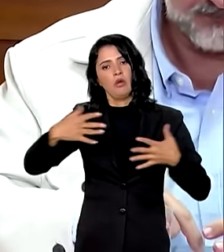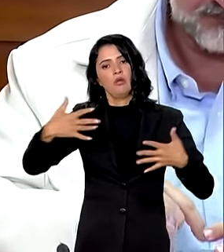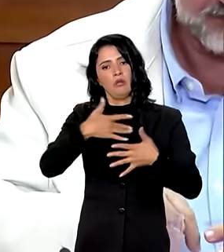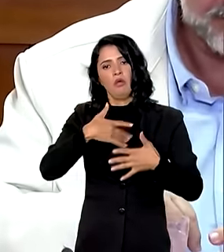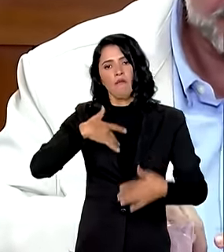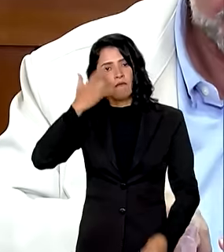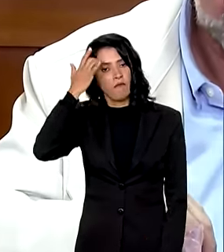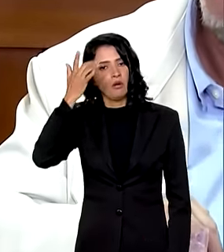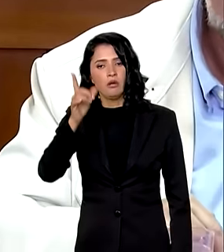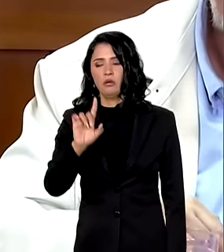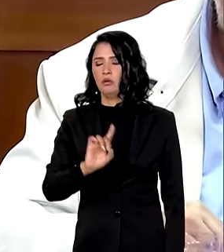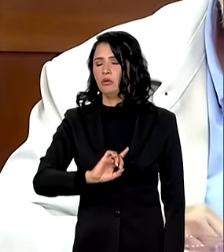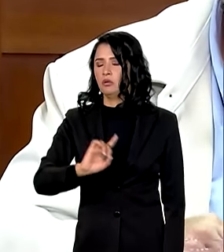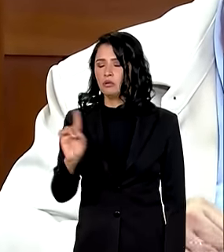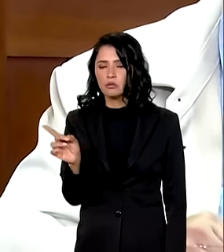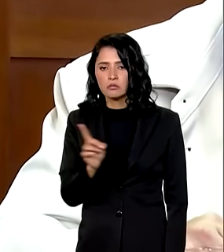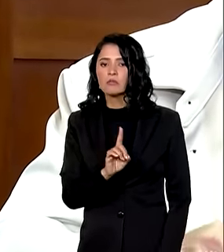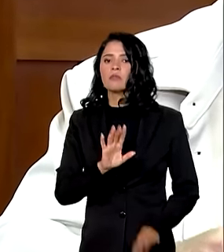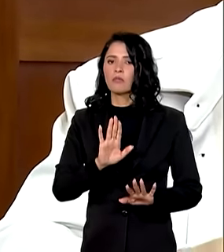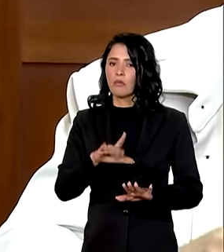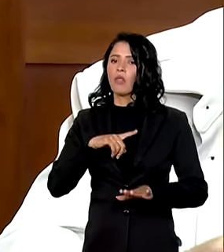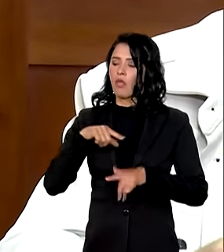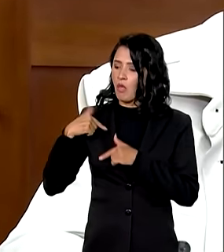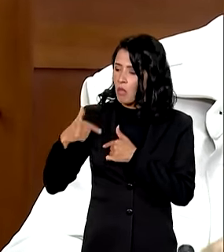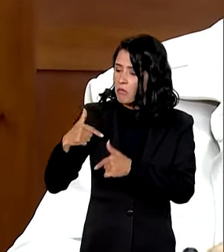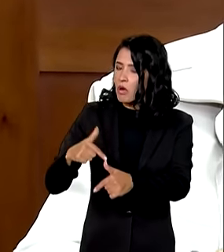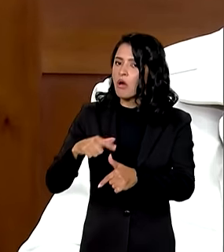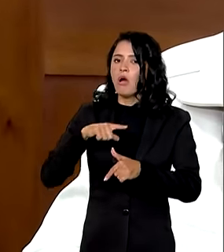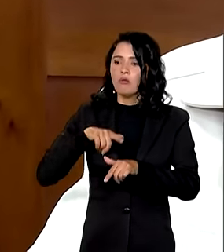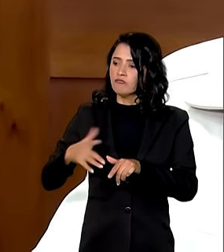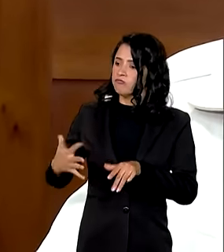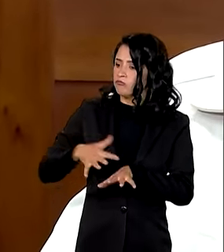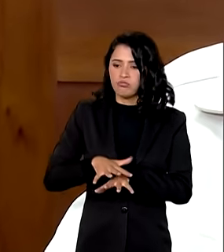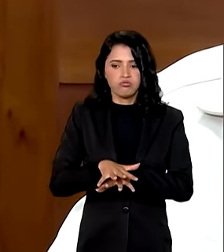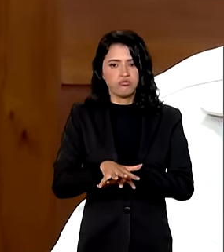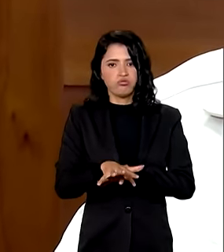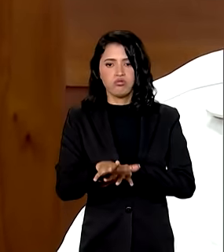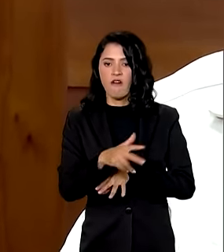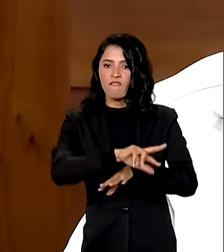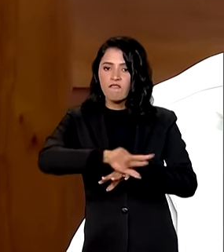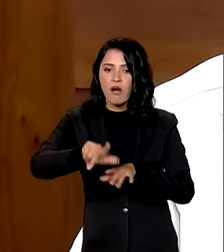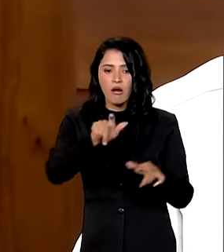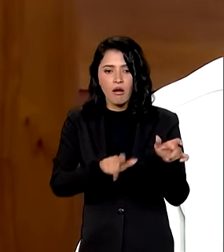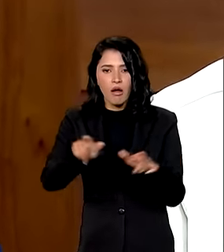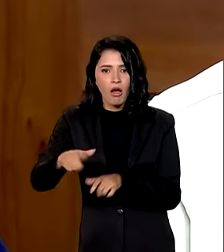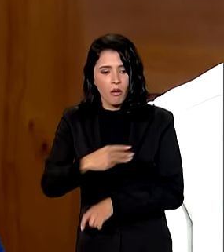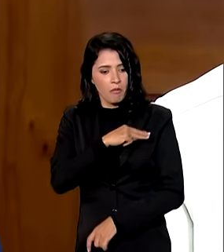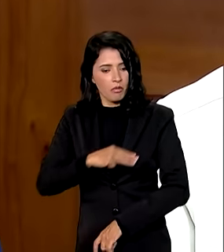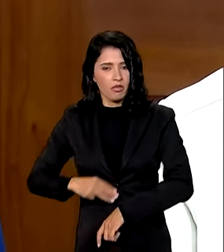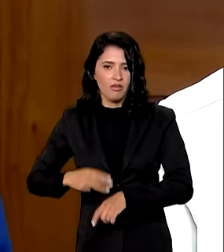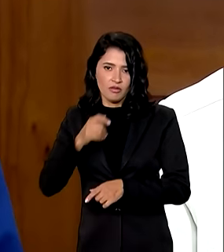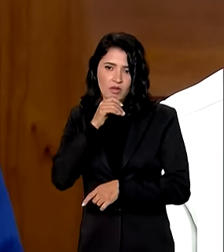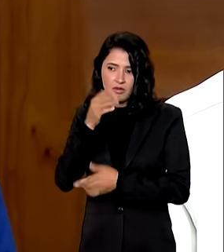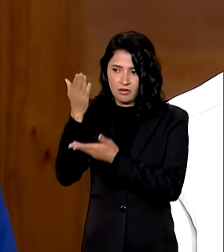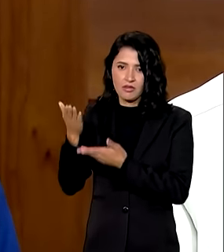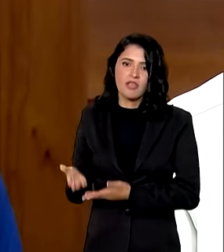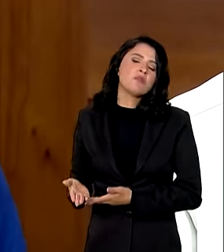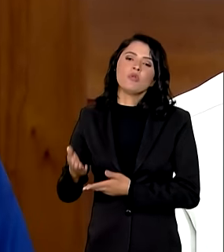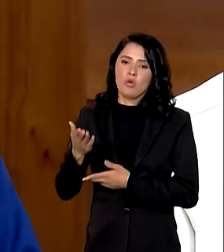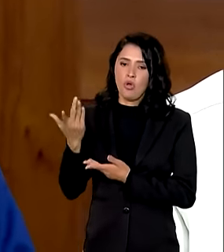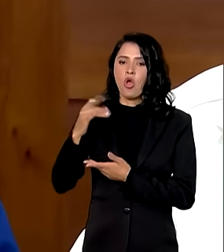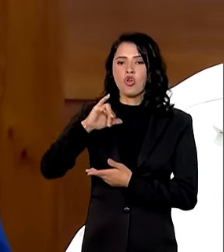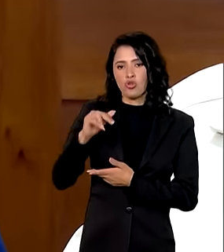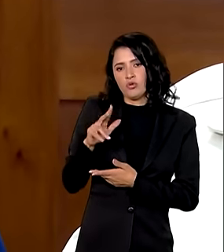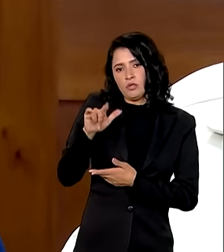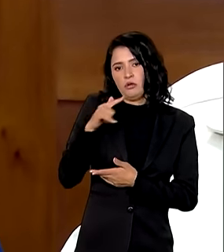fácil, mas tem um trabalho hercúleo na transversalidade de vários colegas ministros, a exemplo do que o nosso querido Juscelino